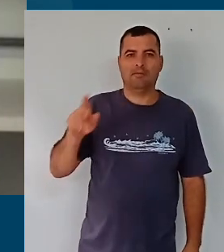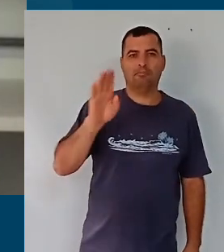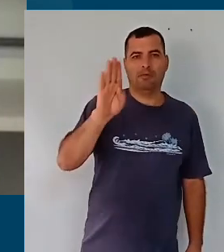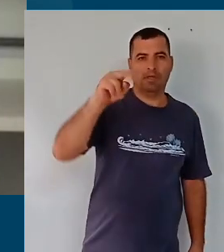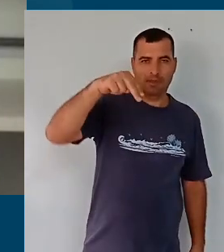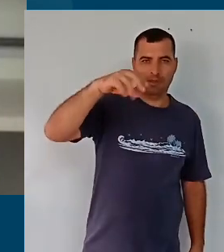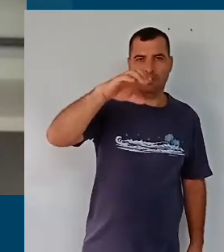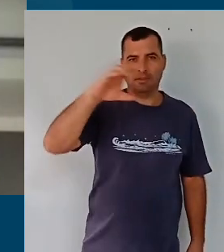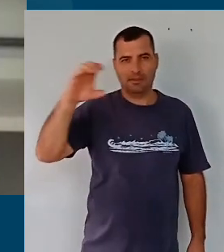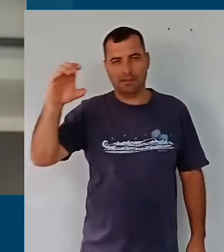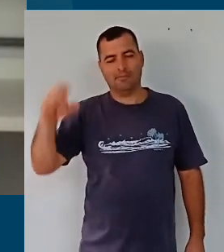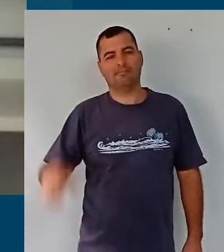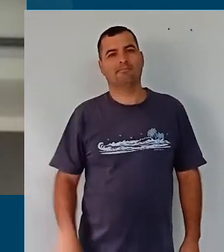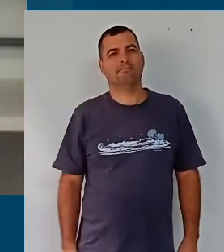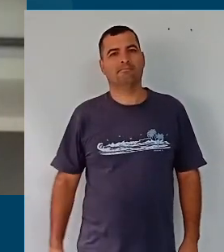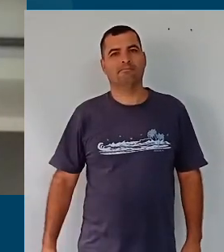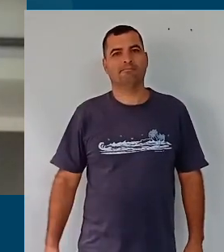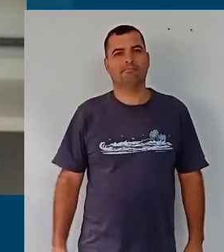Nacional como curricular.